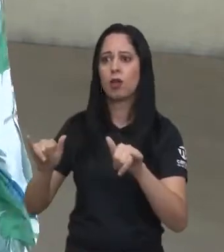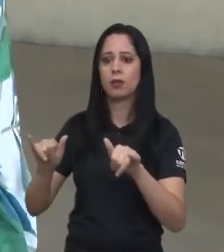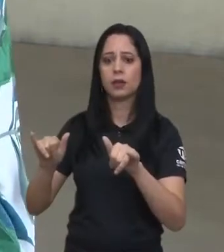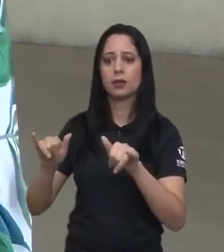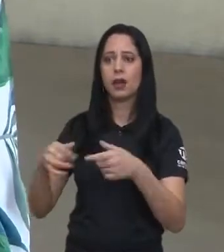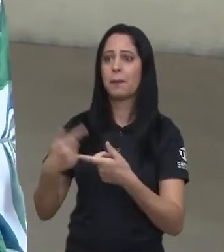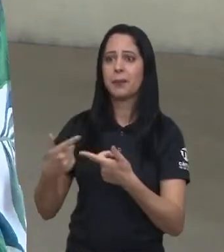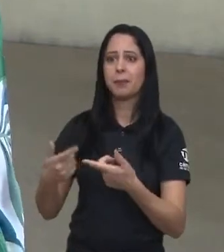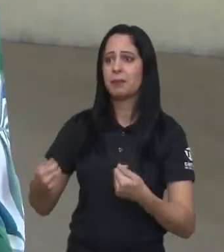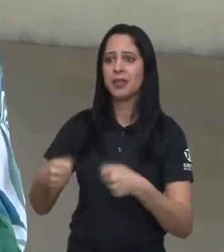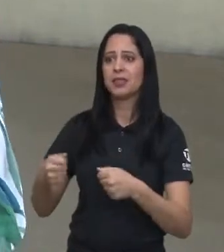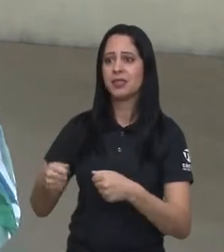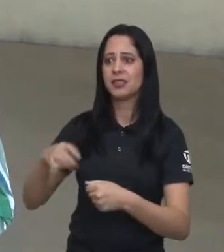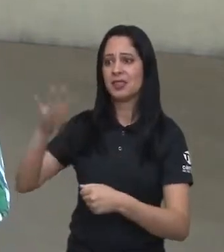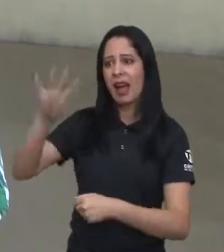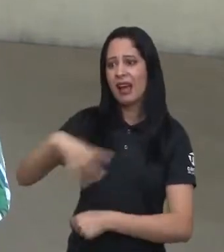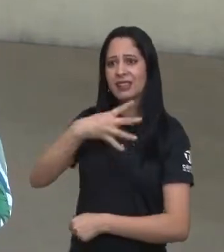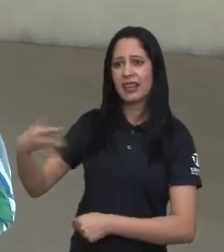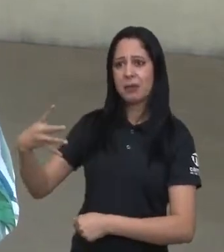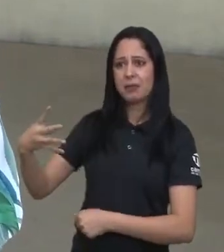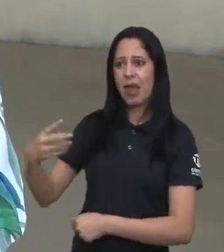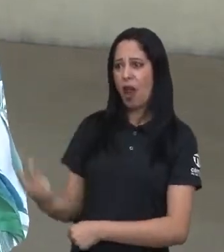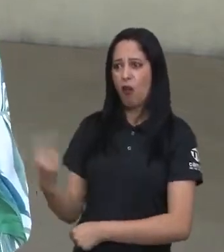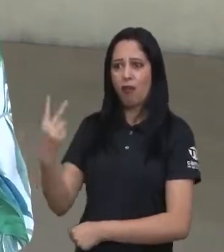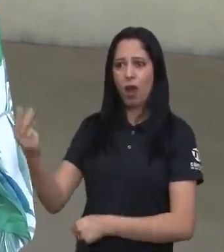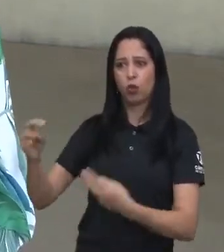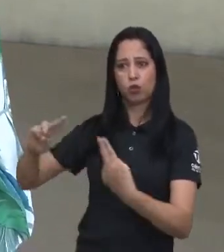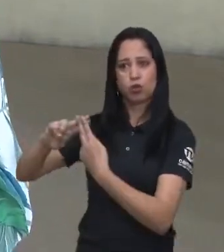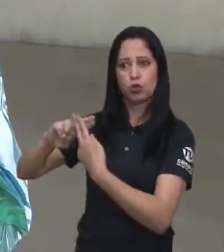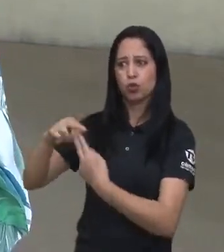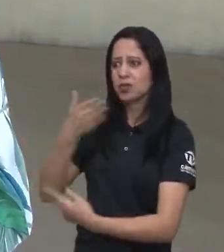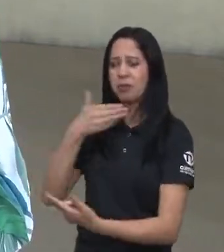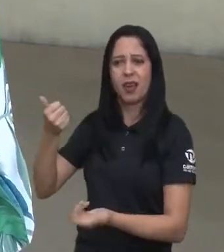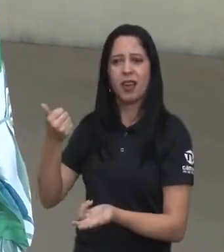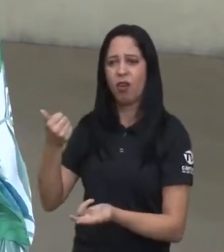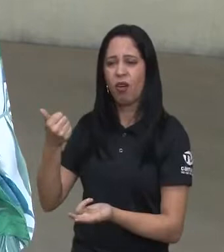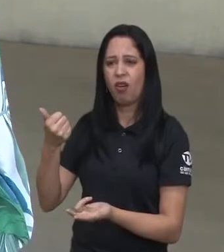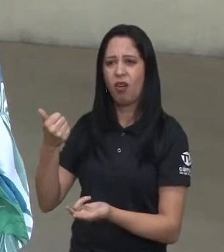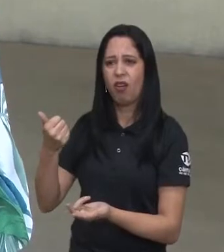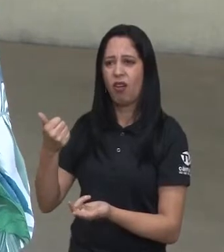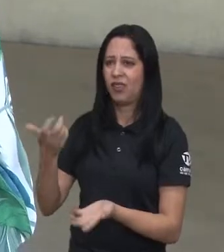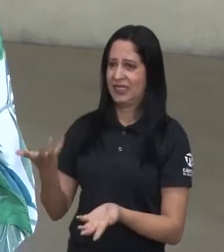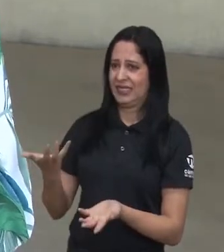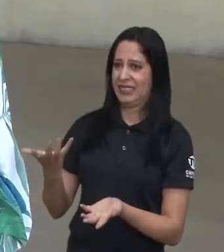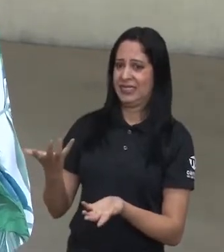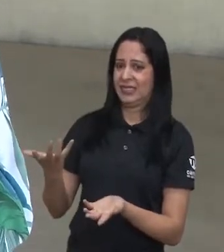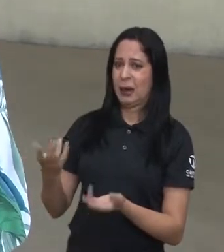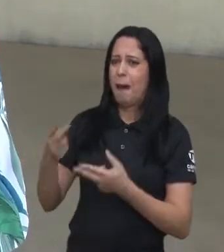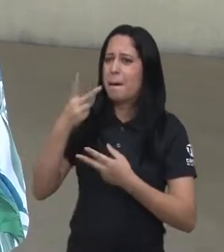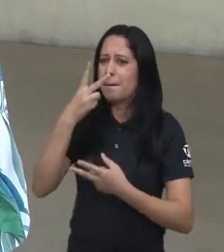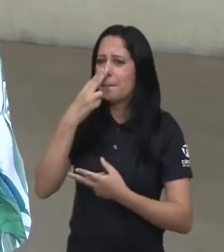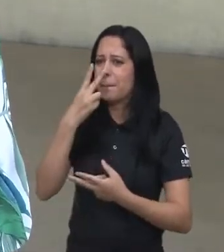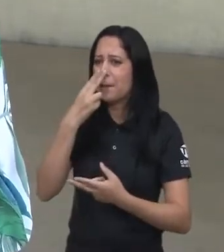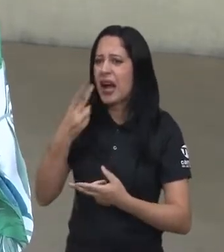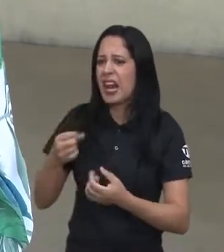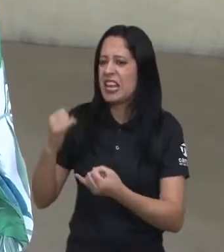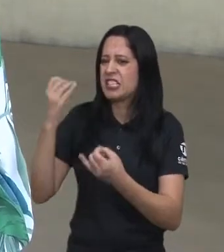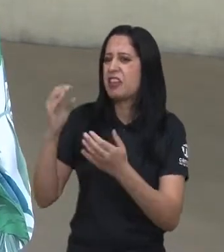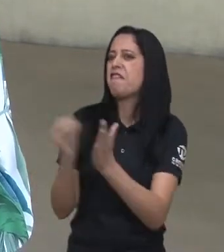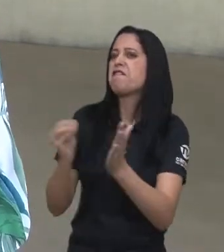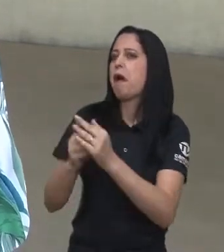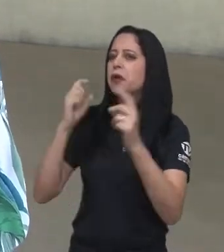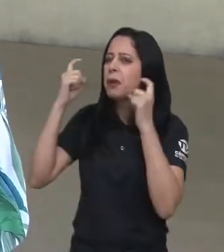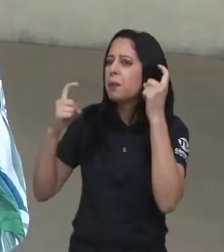a nível nacional para melhorar essa tabela SUS, porque essa tabela SUS é ridícula, ninguém tem preocupação com isso,